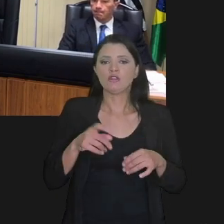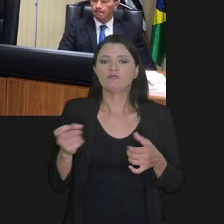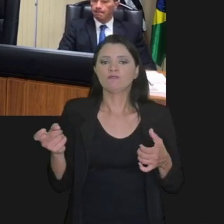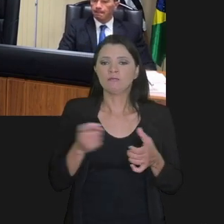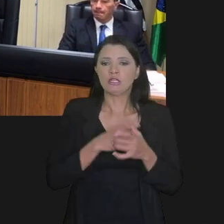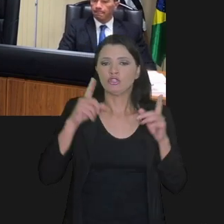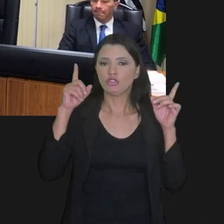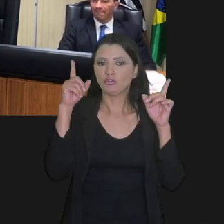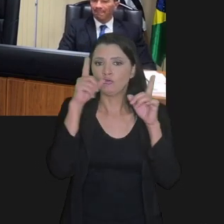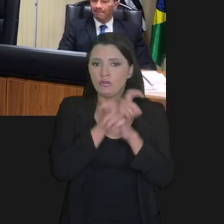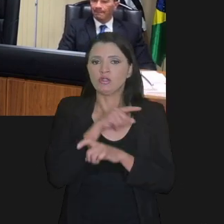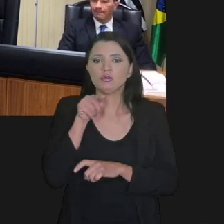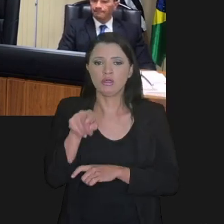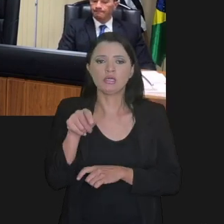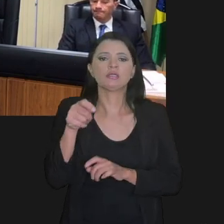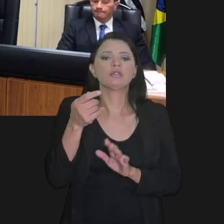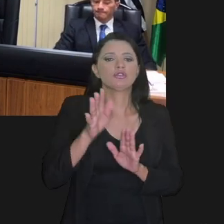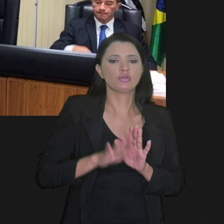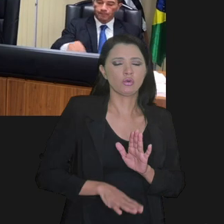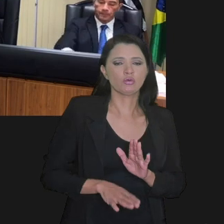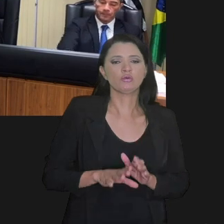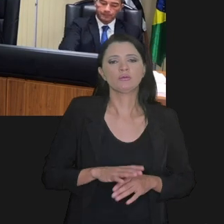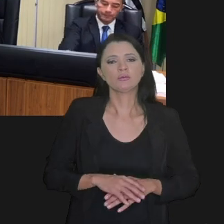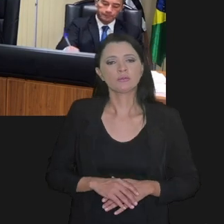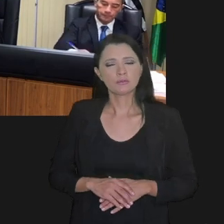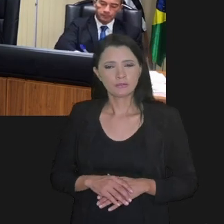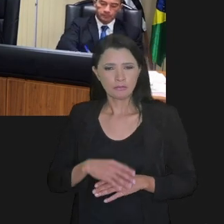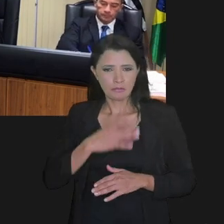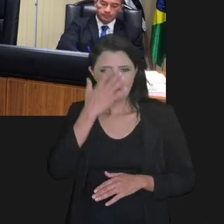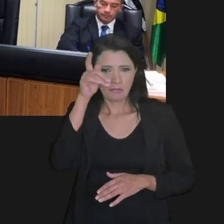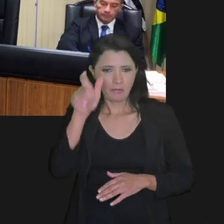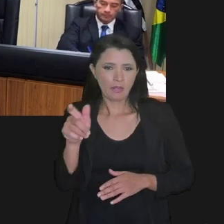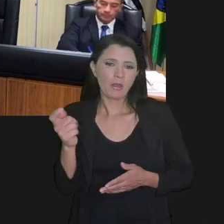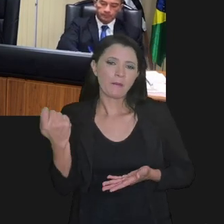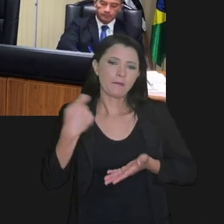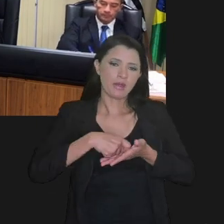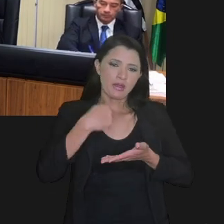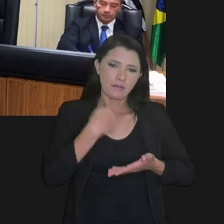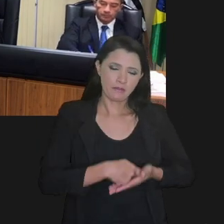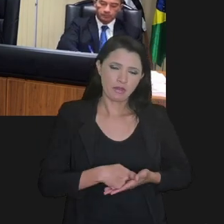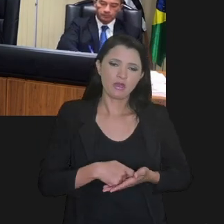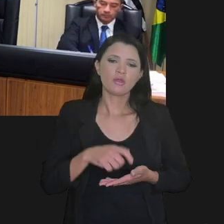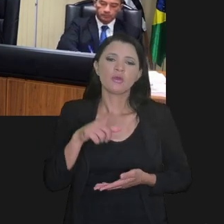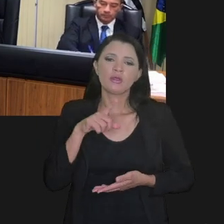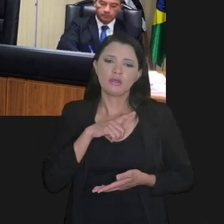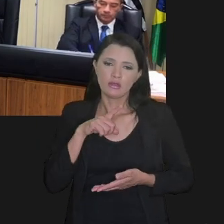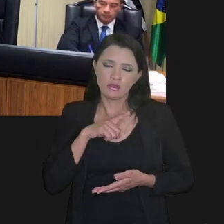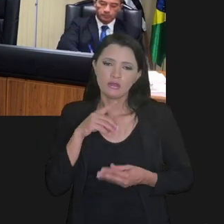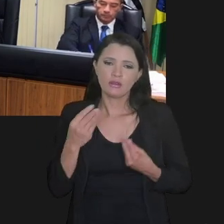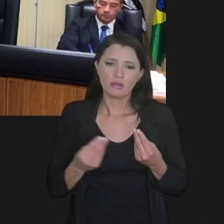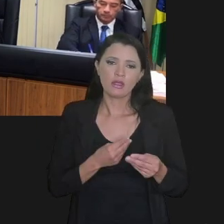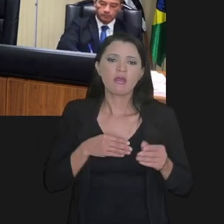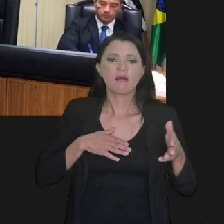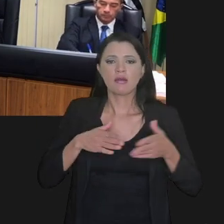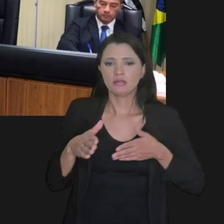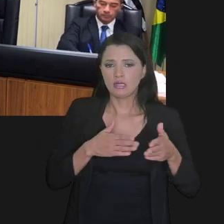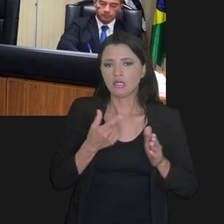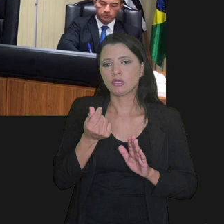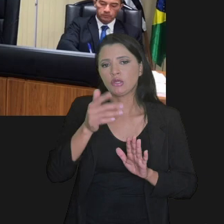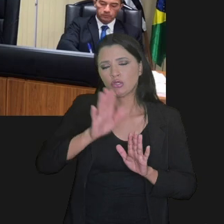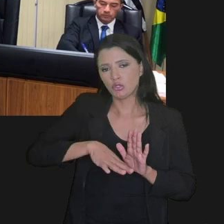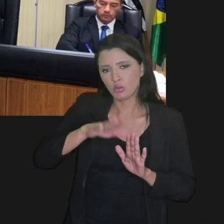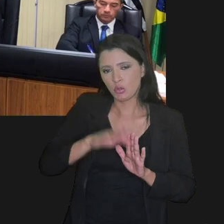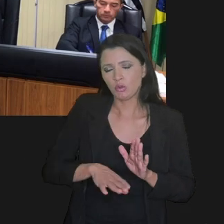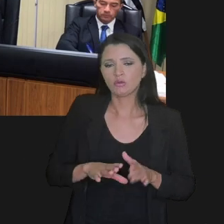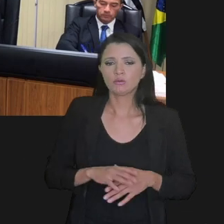dos créditos irrecuperáveis e de difícil recuperação. Contribuinte de pagamento não tem acesso